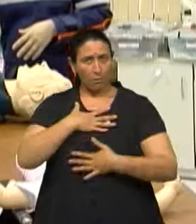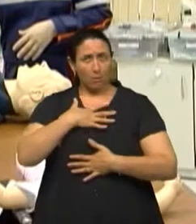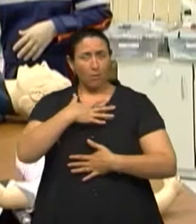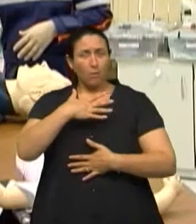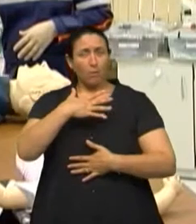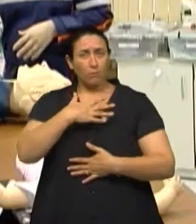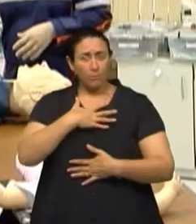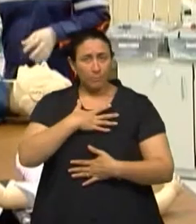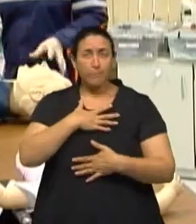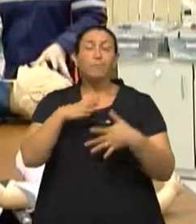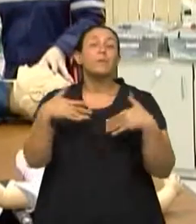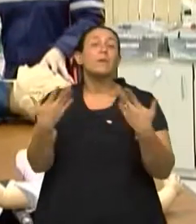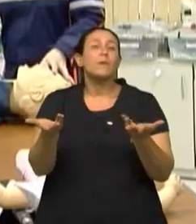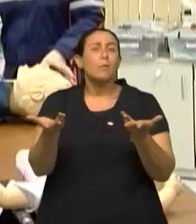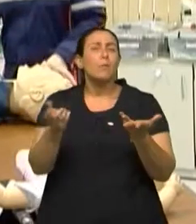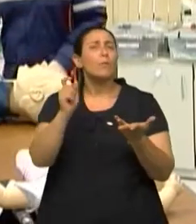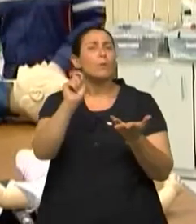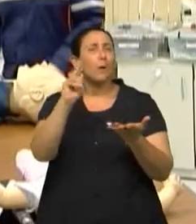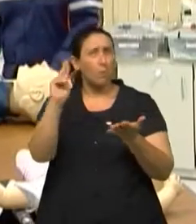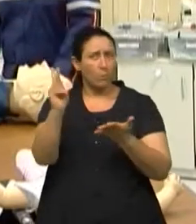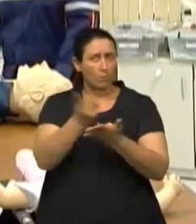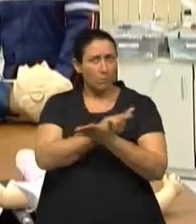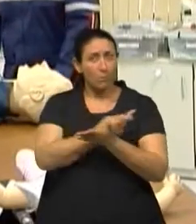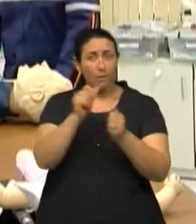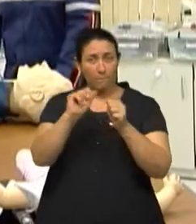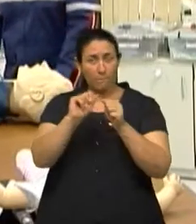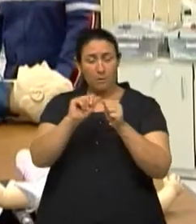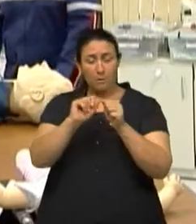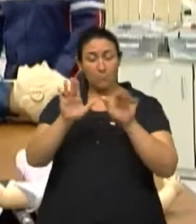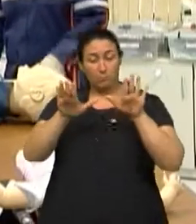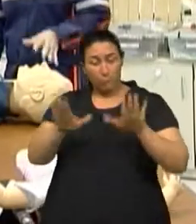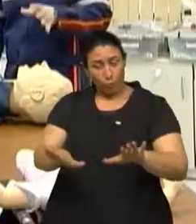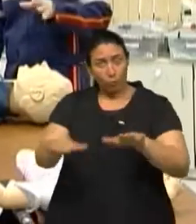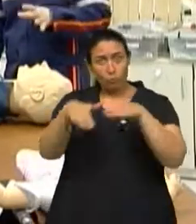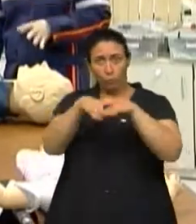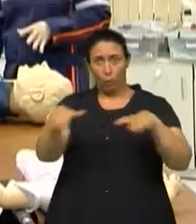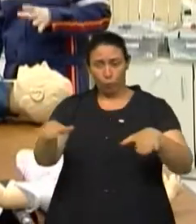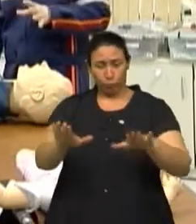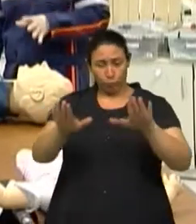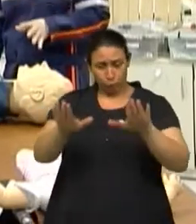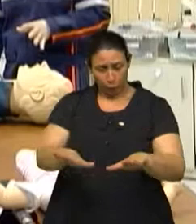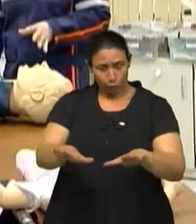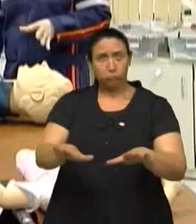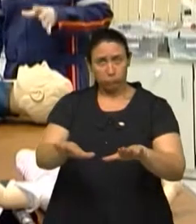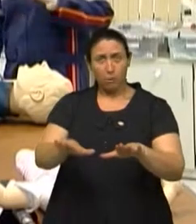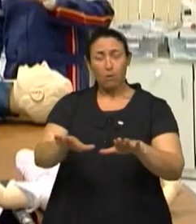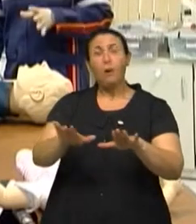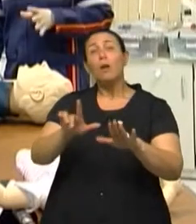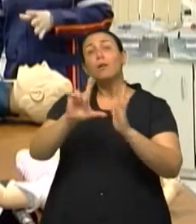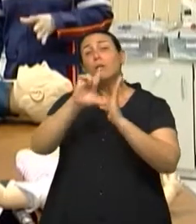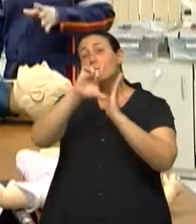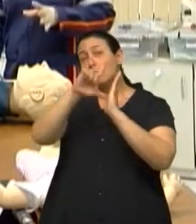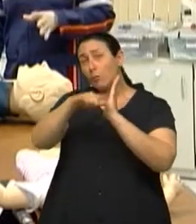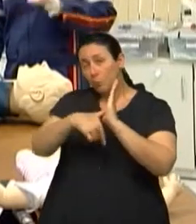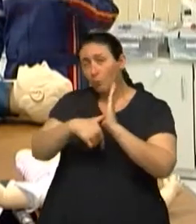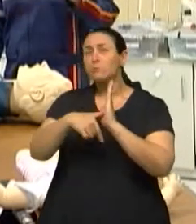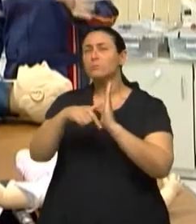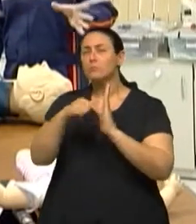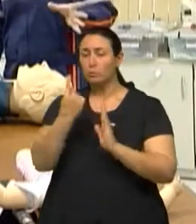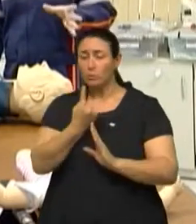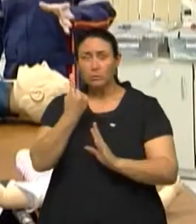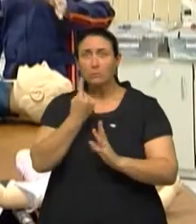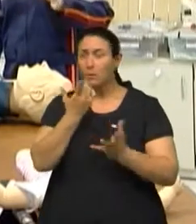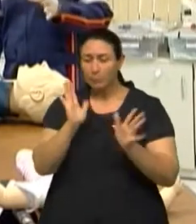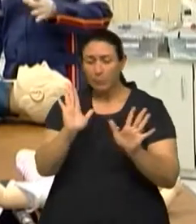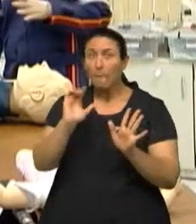A gente vai então posicionar sempre ela no chão, né? E se a gente estiver sozinho, o primeiro momento é o momento